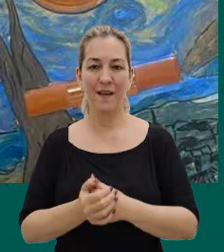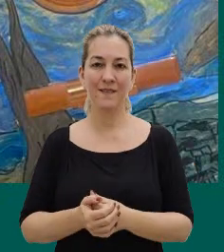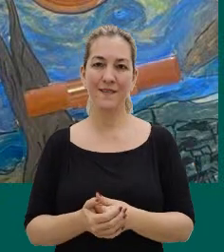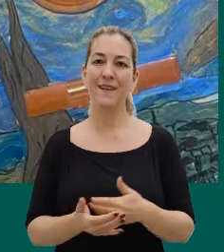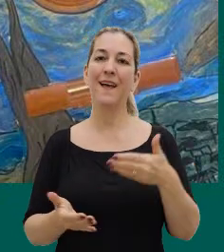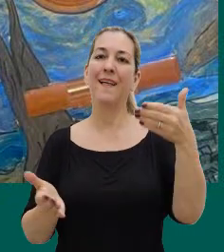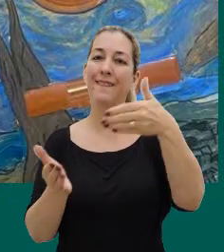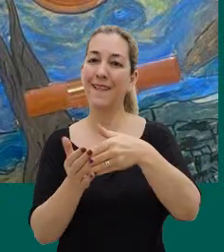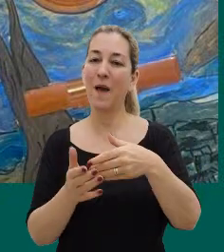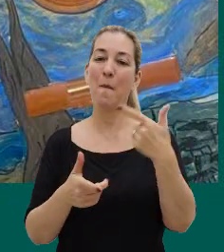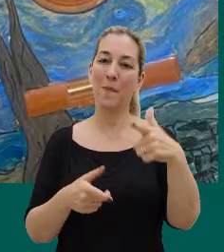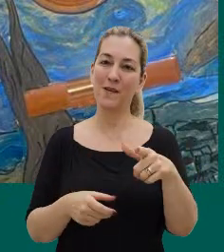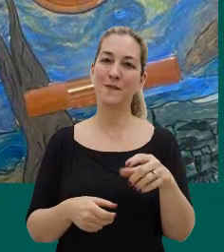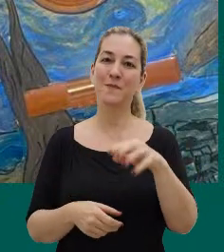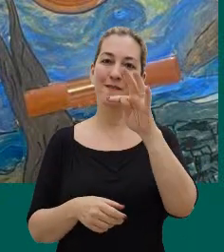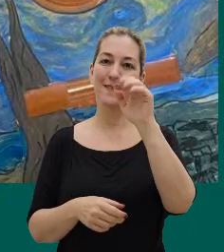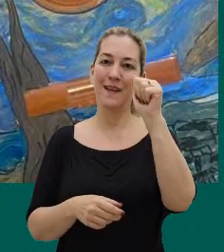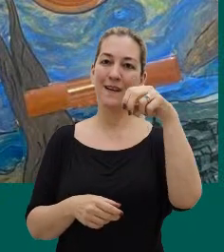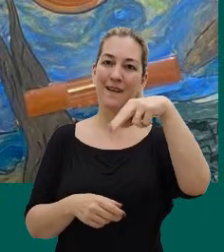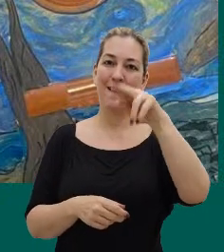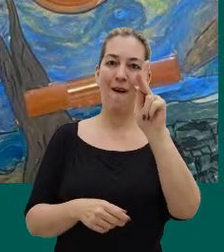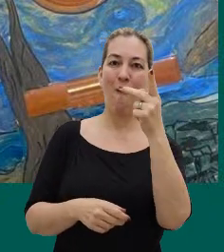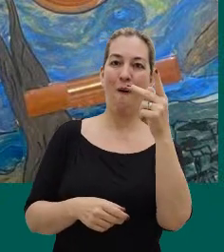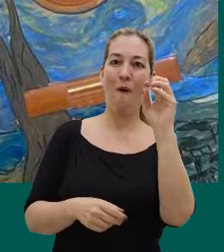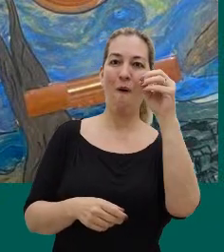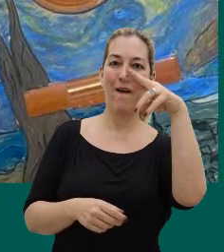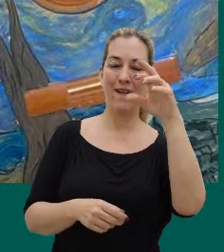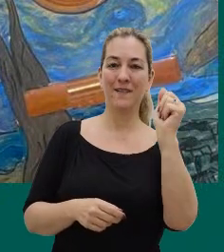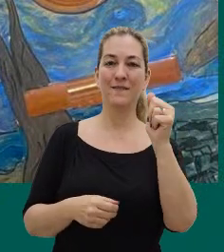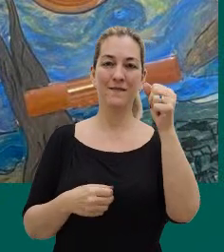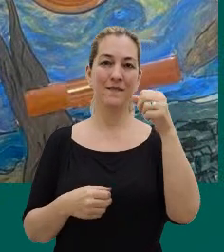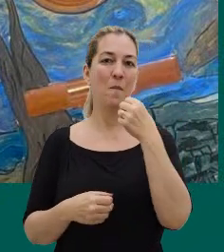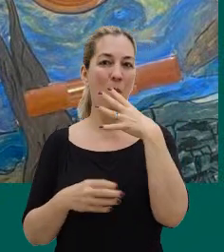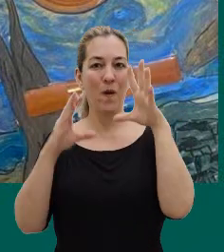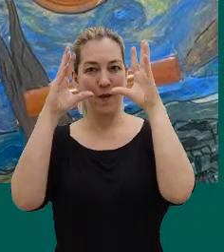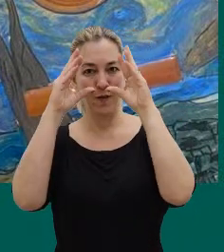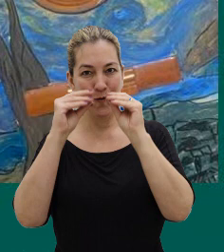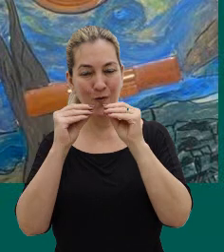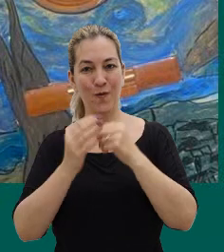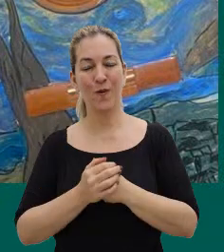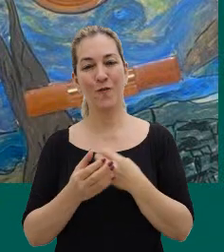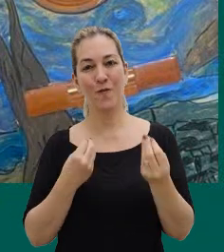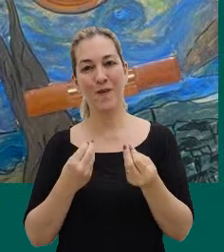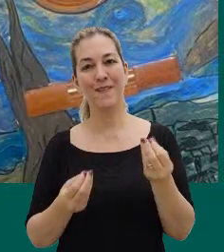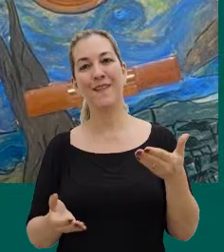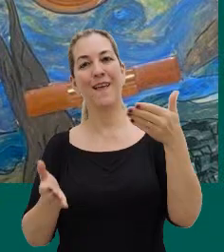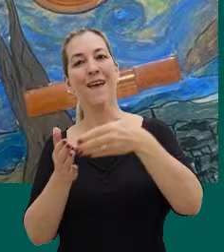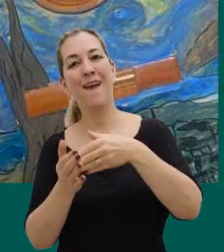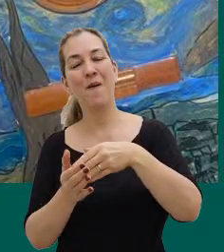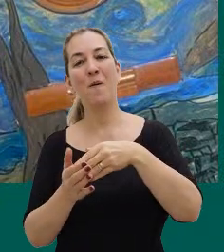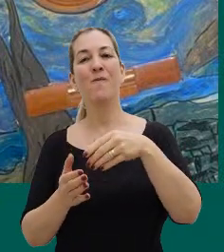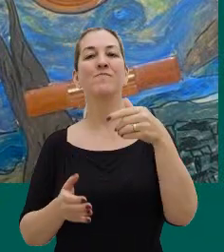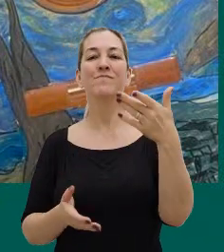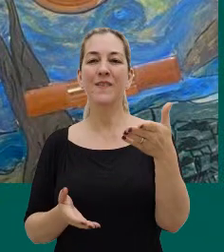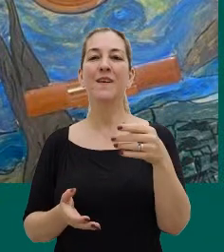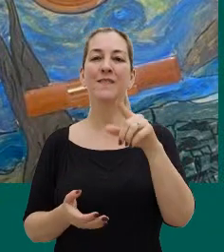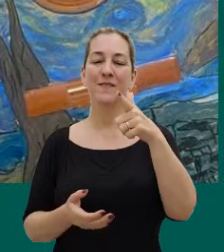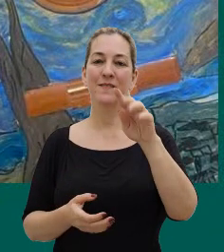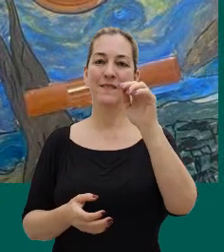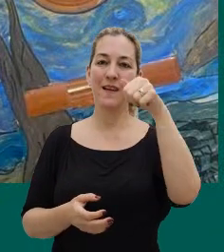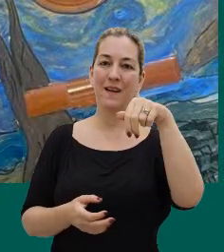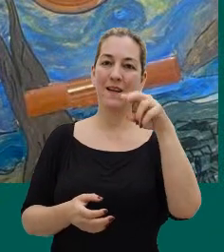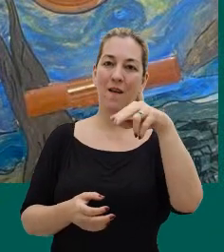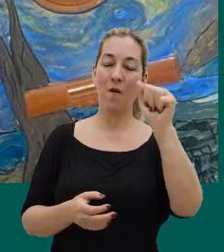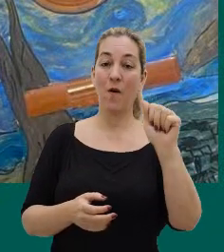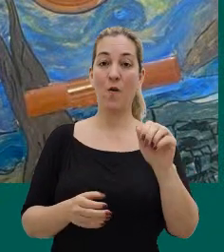até o próximo Tá Na Hora. Então, gente, boa noite, como a Alineira disse, até o próximo Tá Na Hora, e fica o convite para o